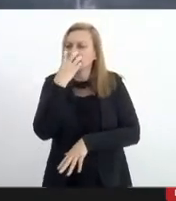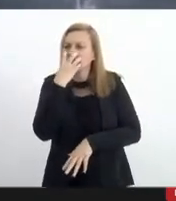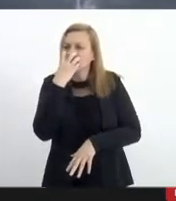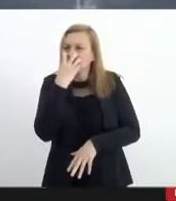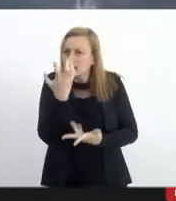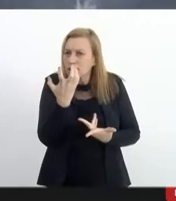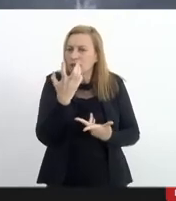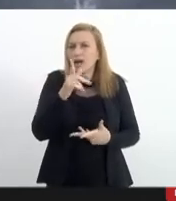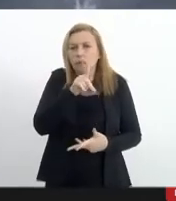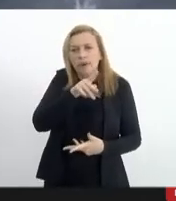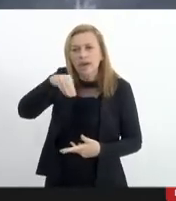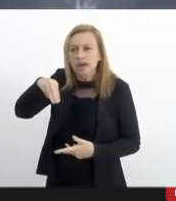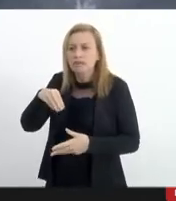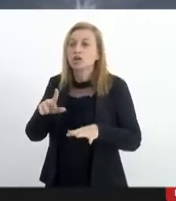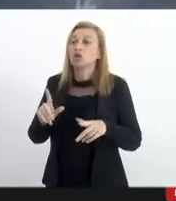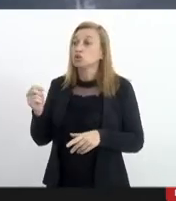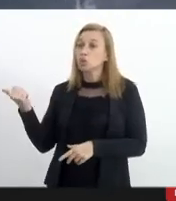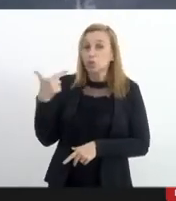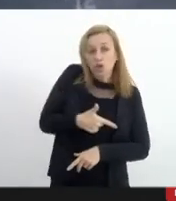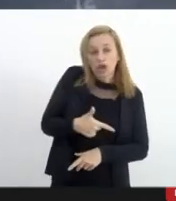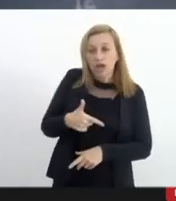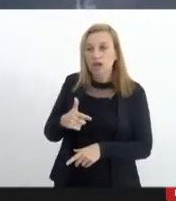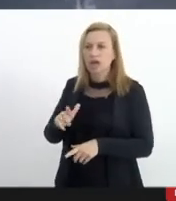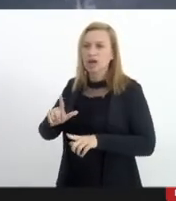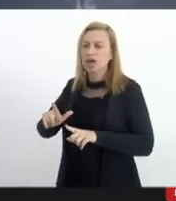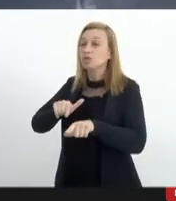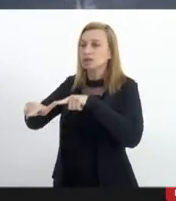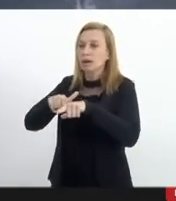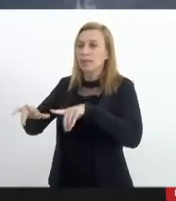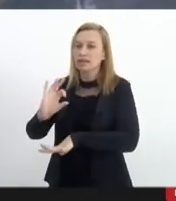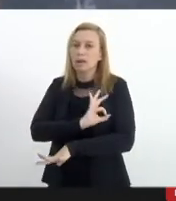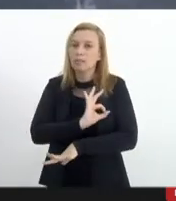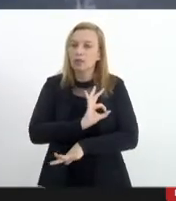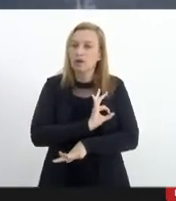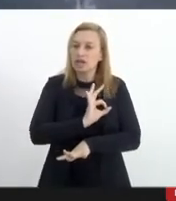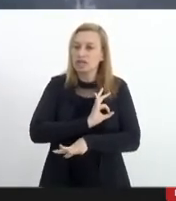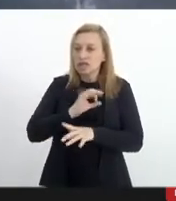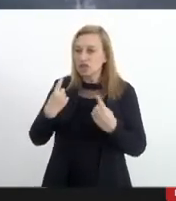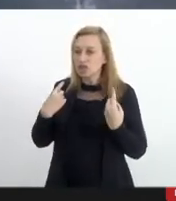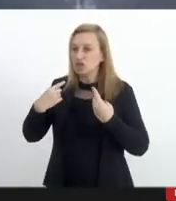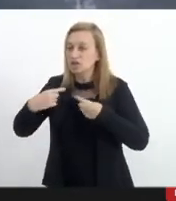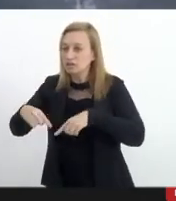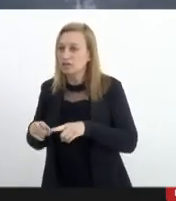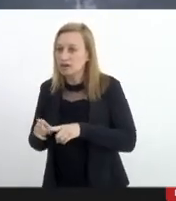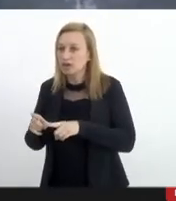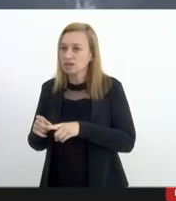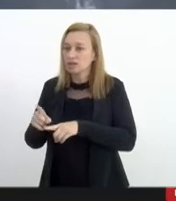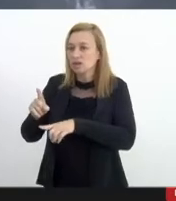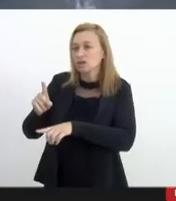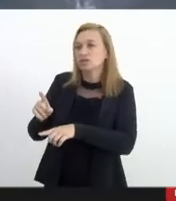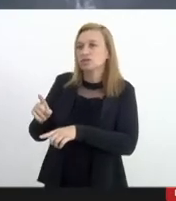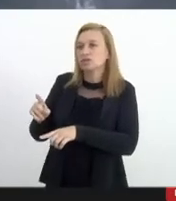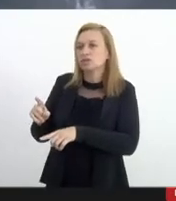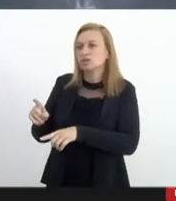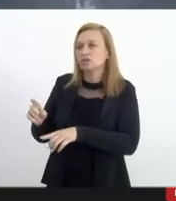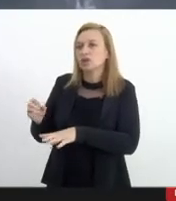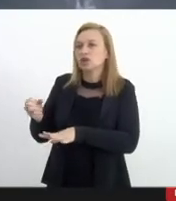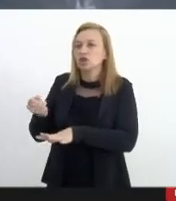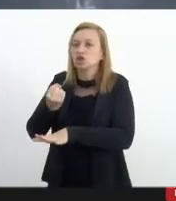PM ao invés de operações como a que contou com um contingente de 200 policiais civis e que teve um número